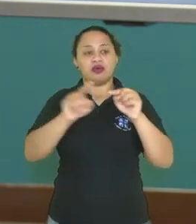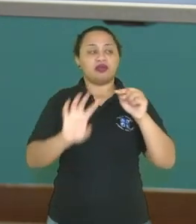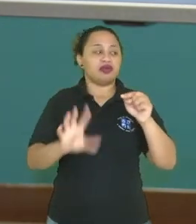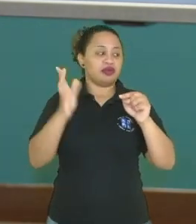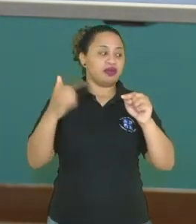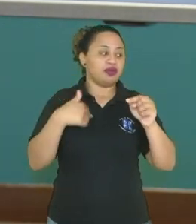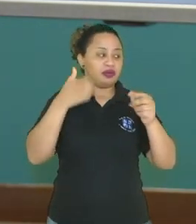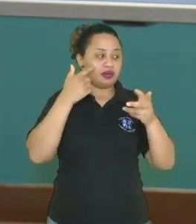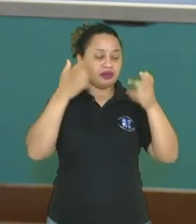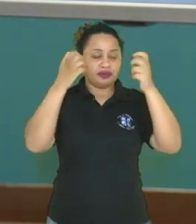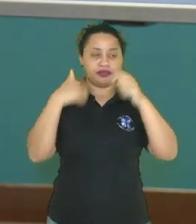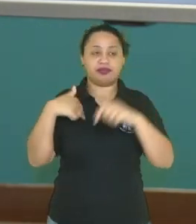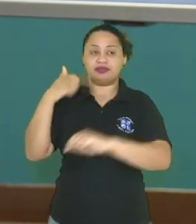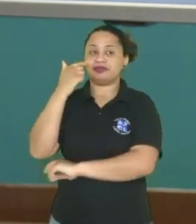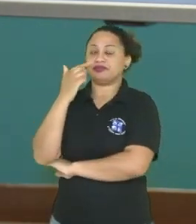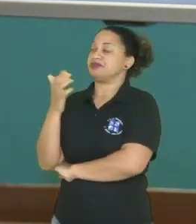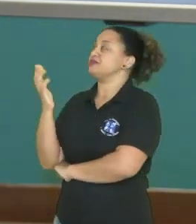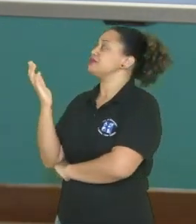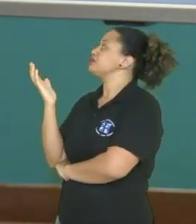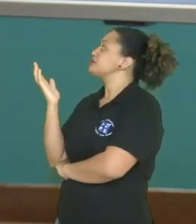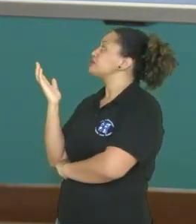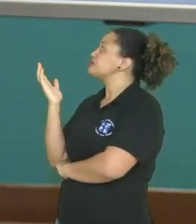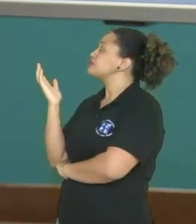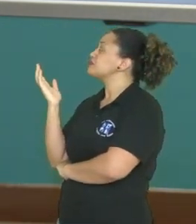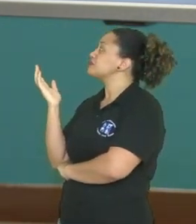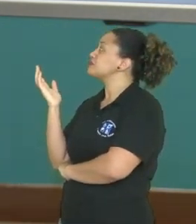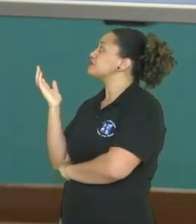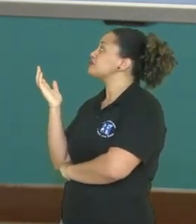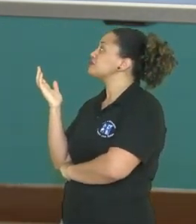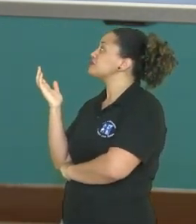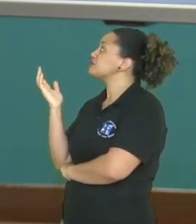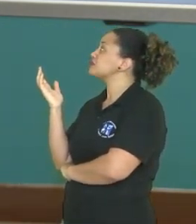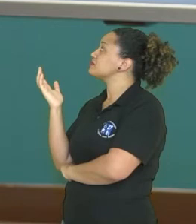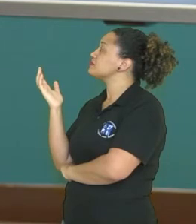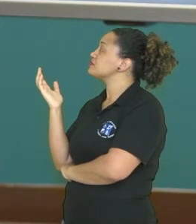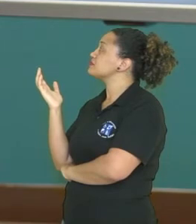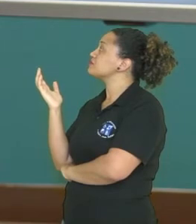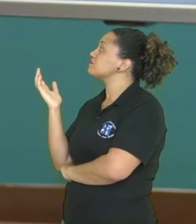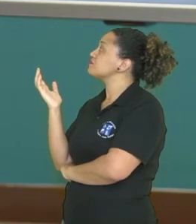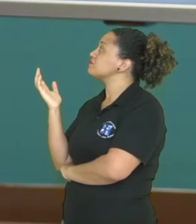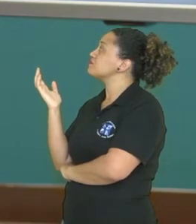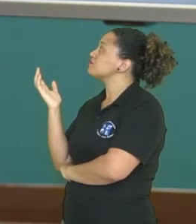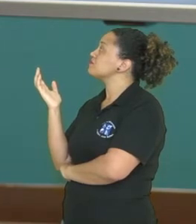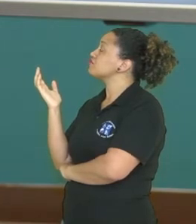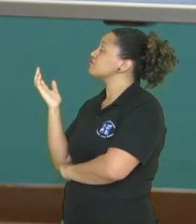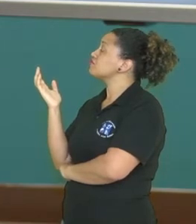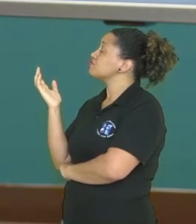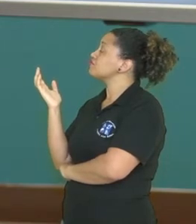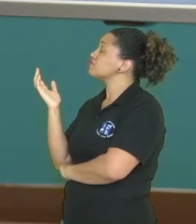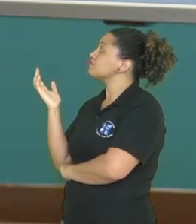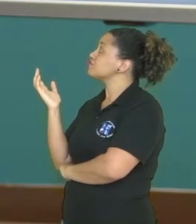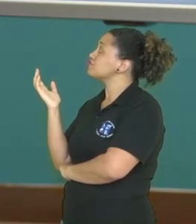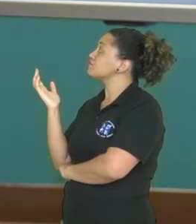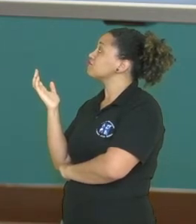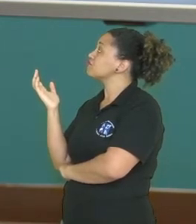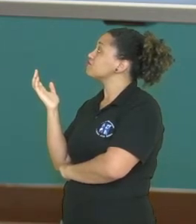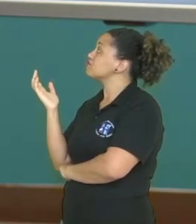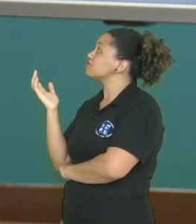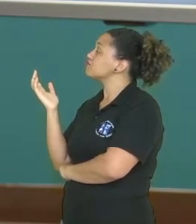produção de energia. Nesse primeiro momento aqui, a gente, né? Observa, então, onde a água, né?